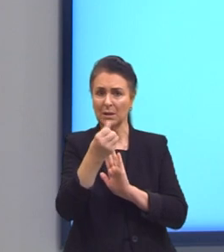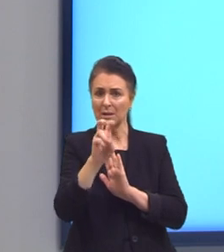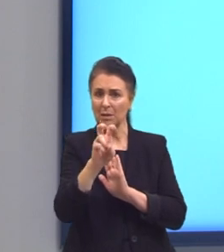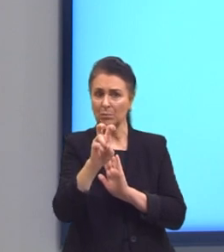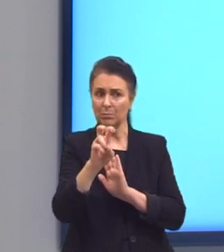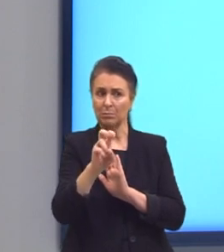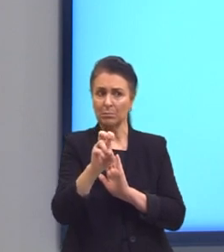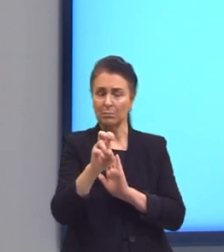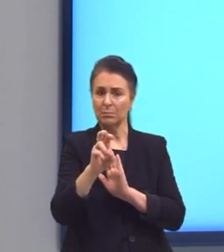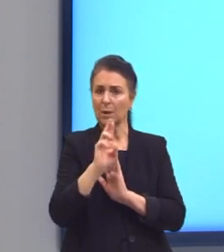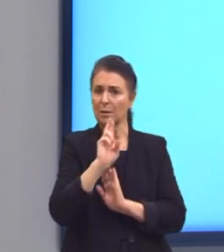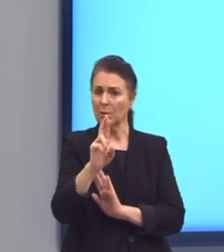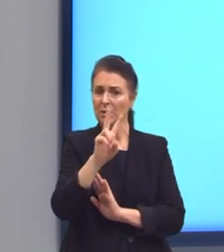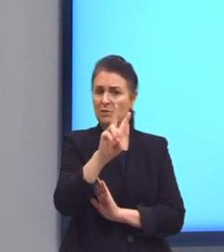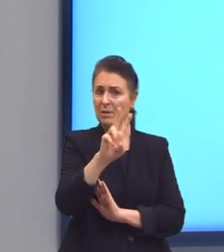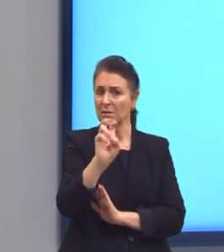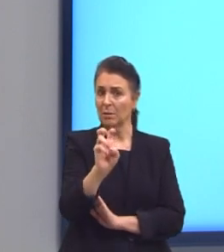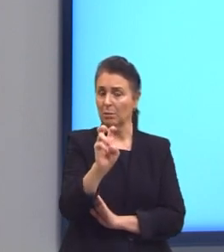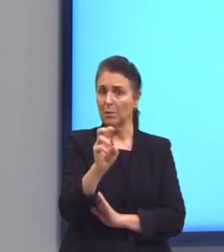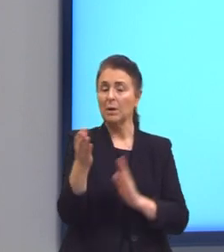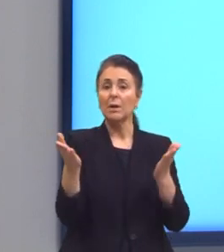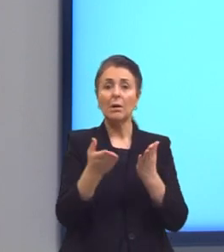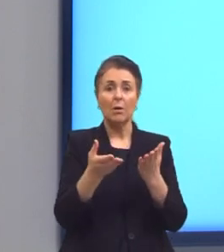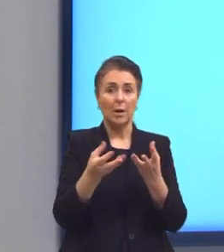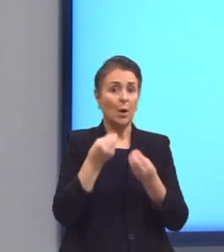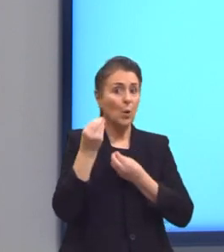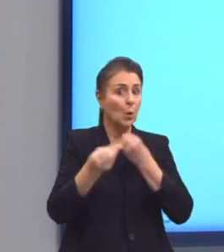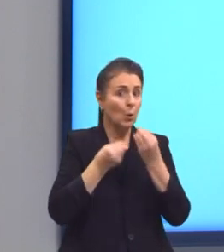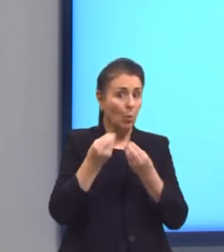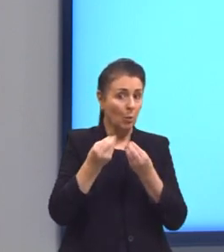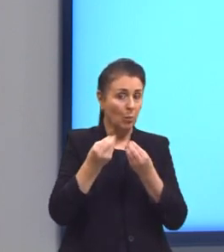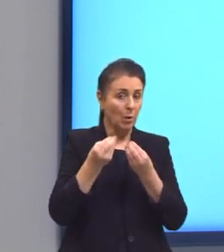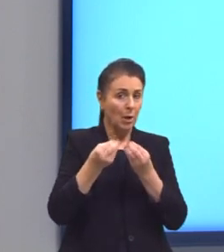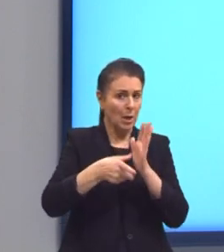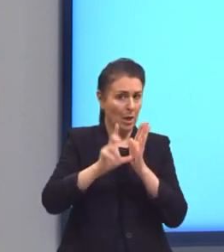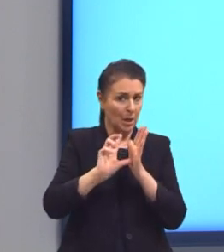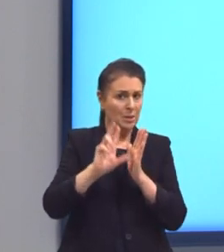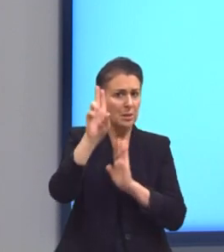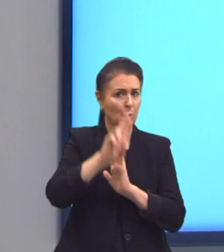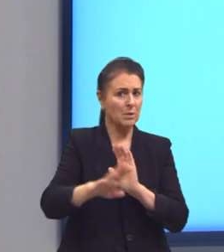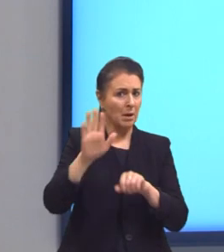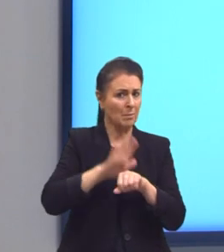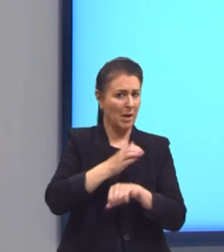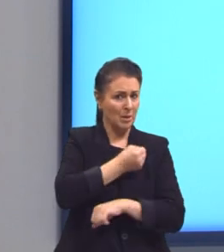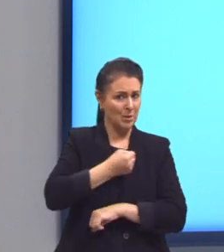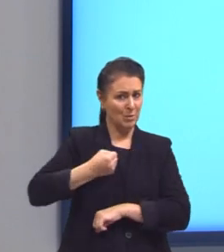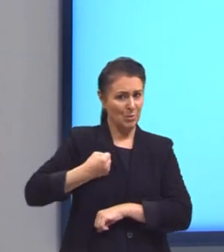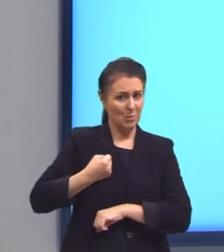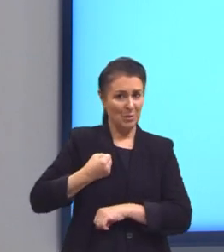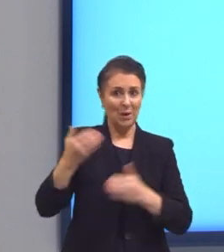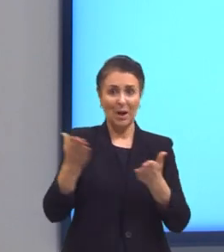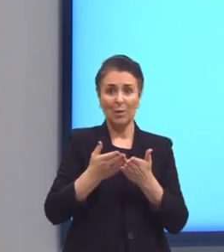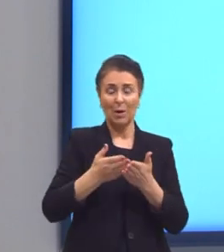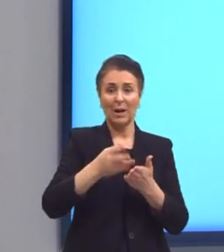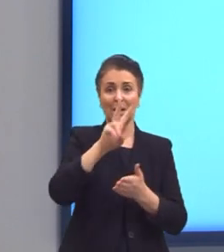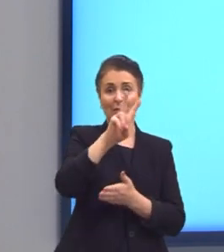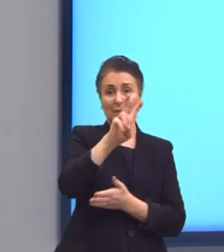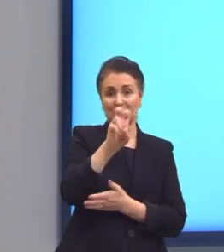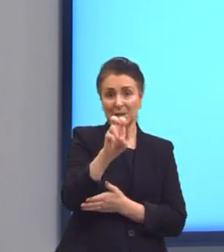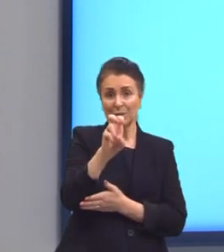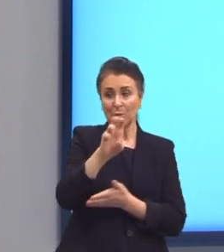Tá, resolvi. Mas agora eu preciso corrigir. Se aqui eu acrescentei 2, eu vou pegar o 25 e vou retirar 2.